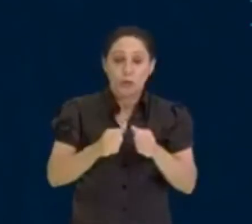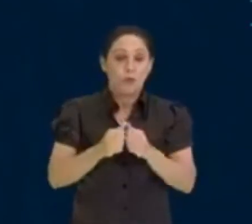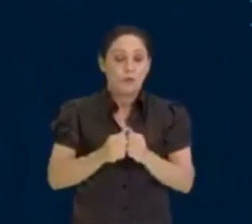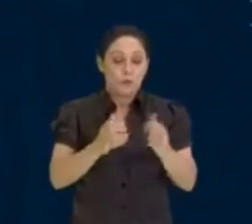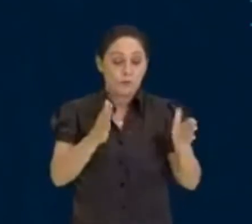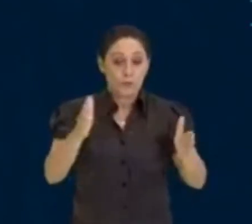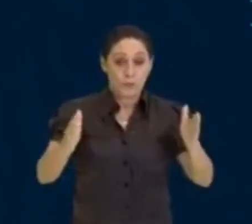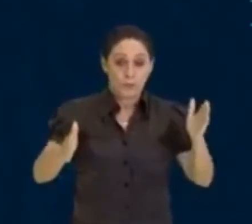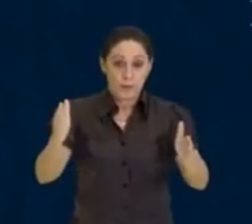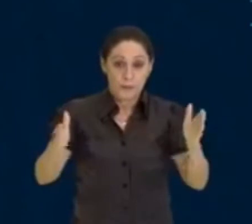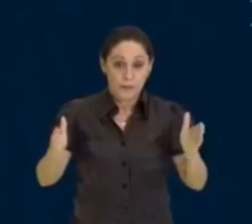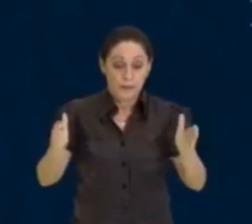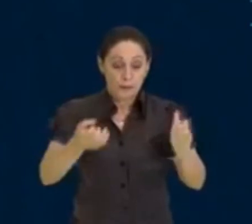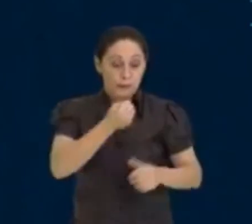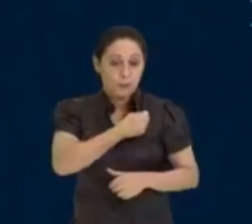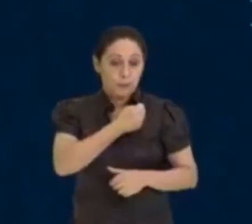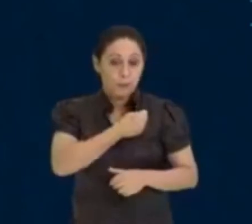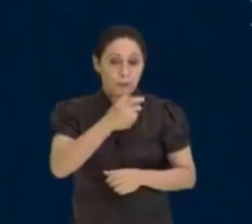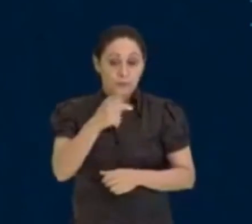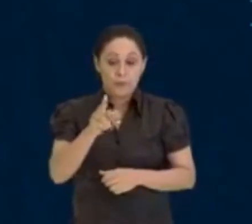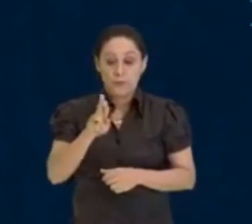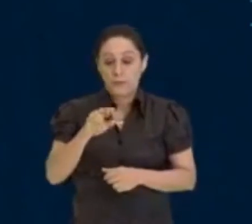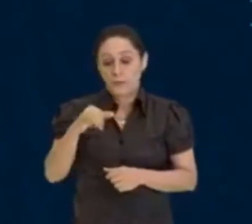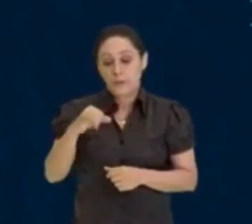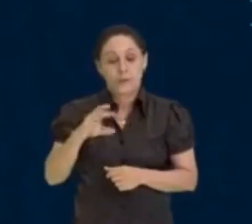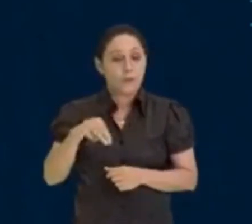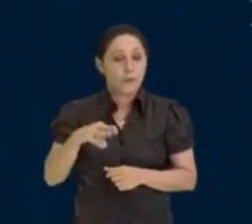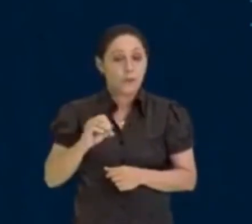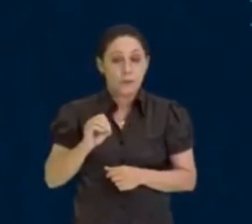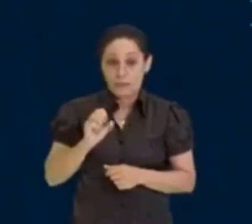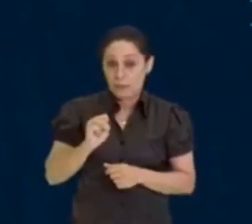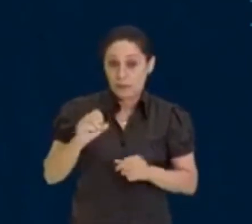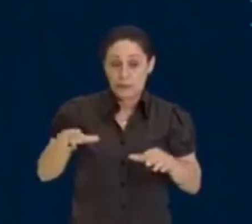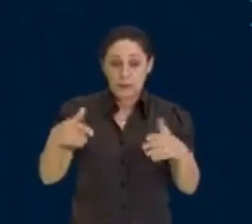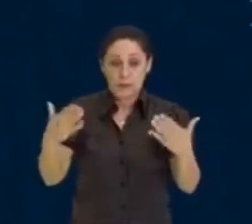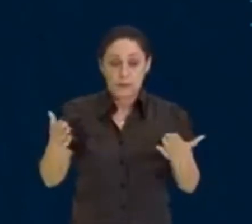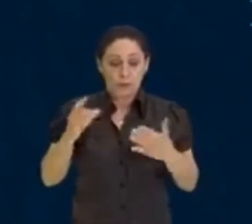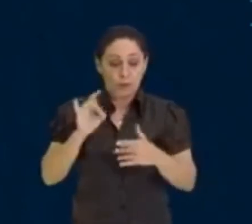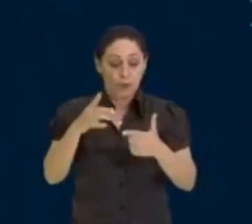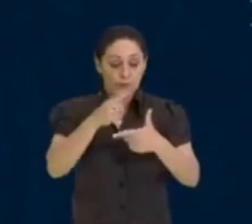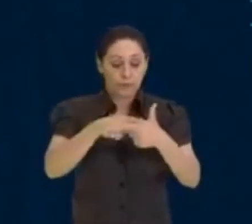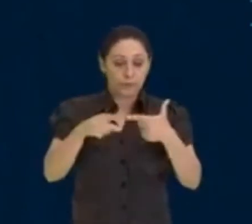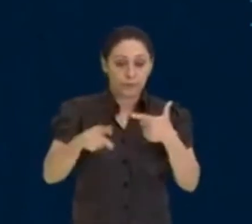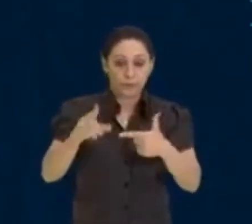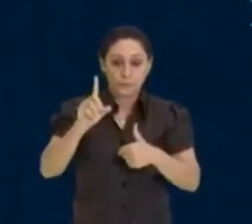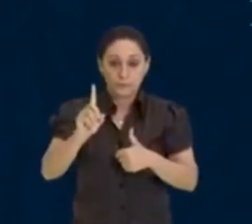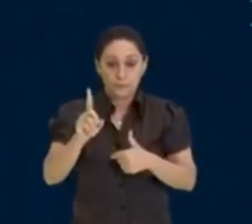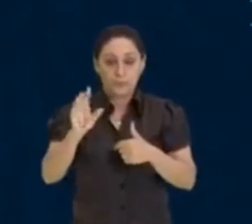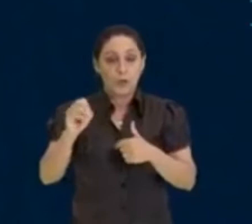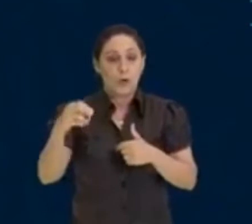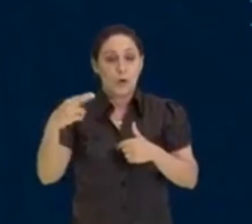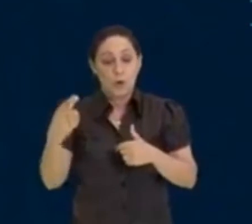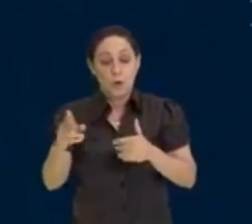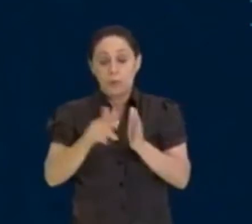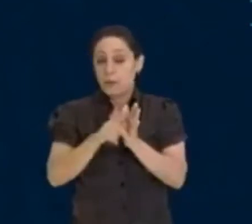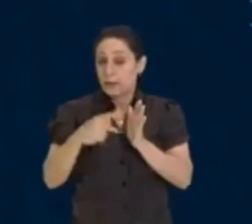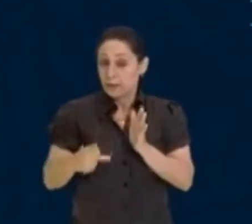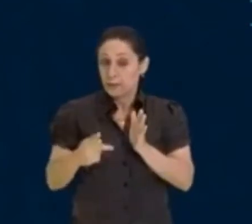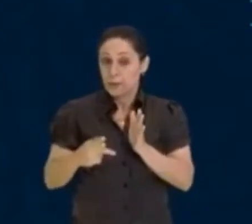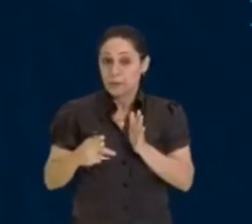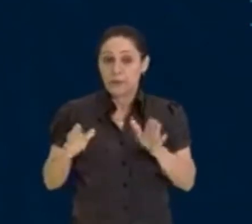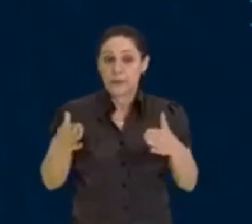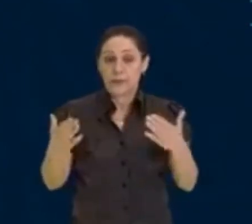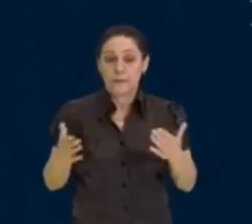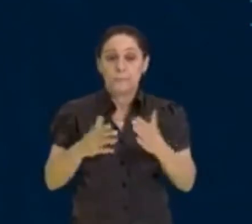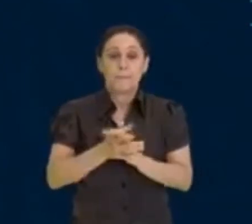parte, né? dos números primos, pois eles são apenas divisíveis pelo número 1 e por ele mesmo. Então, essa